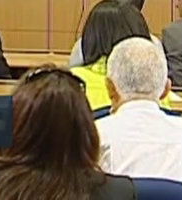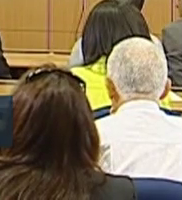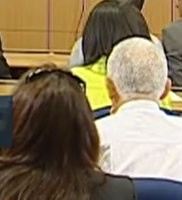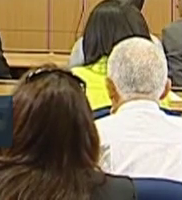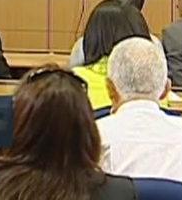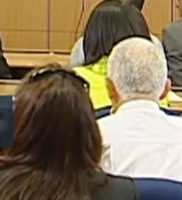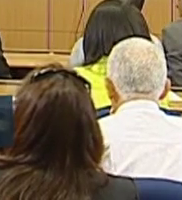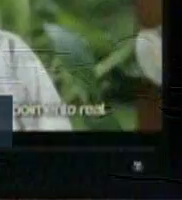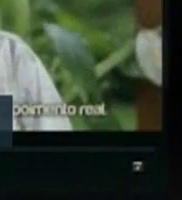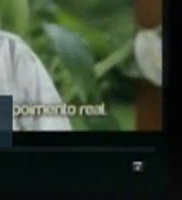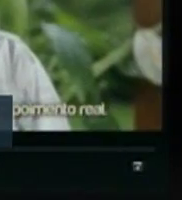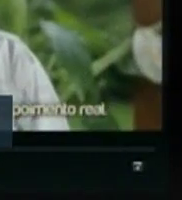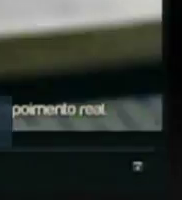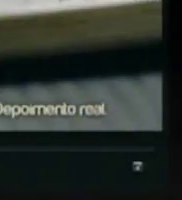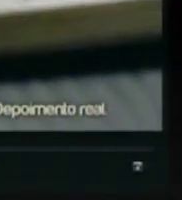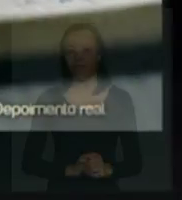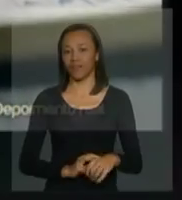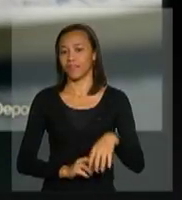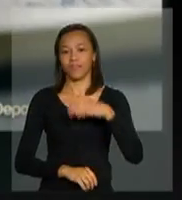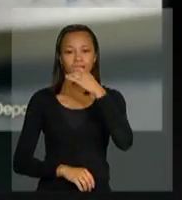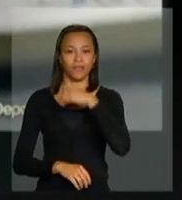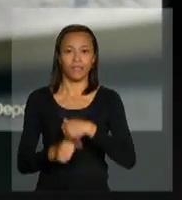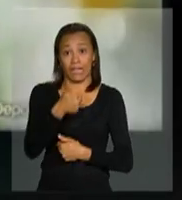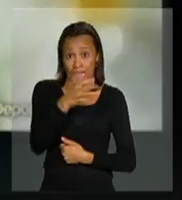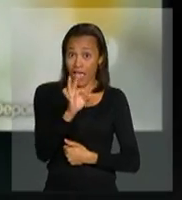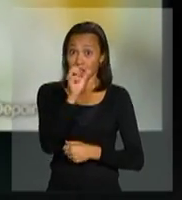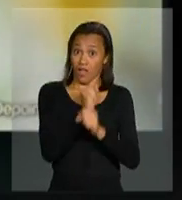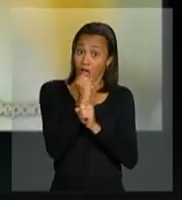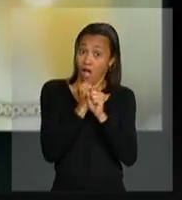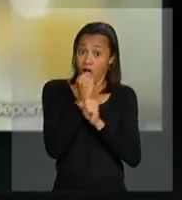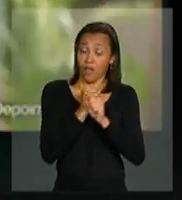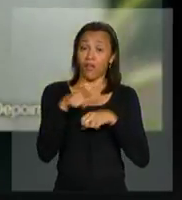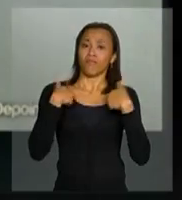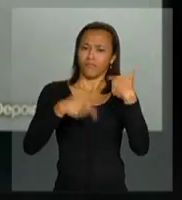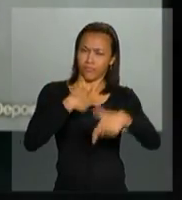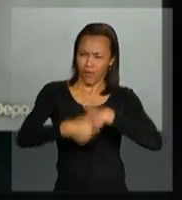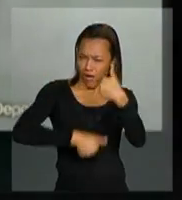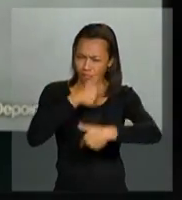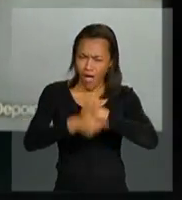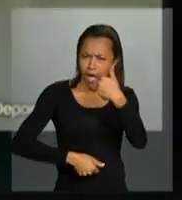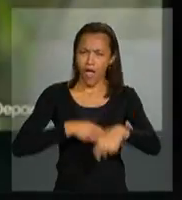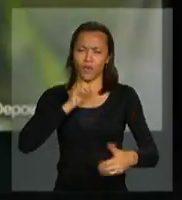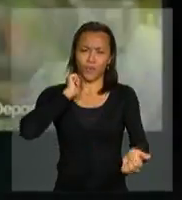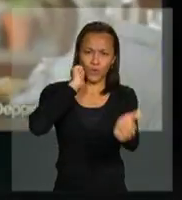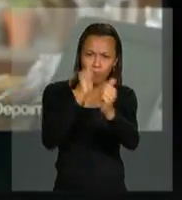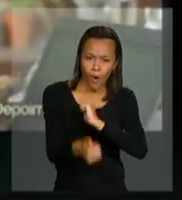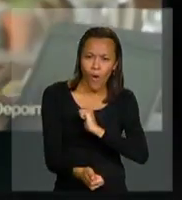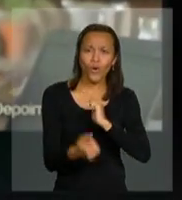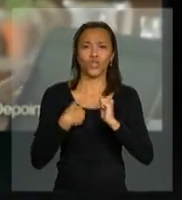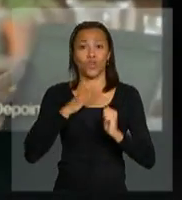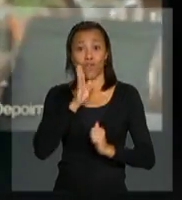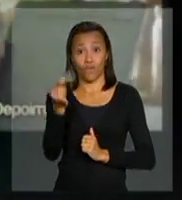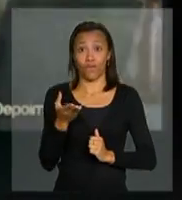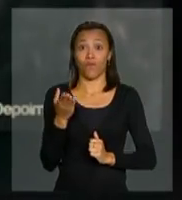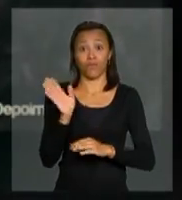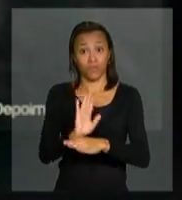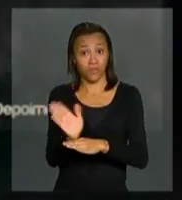Há 10 anos eu vivo com HIV. Eu trabalho, pratico esportes, vou ao cinema,